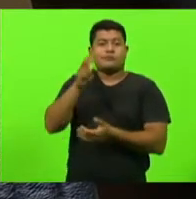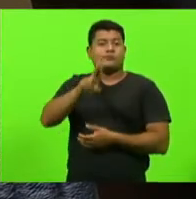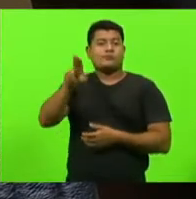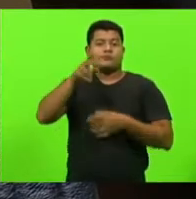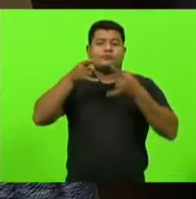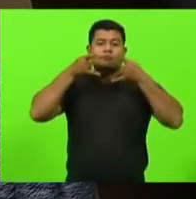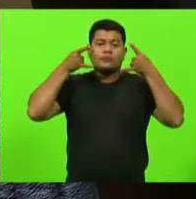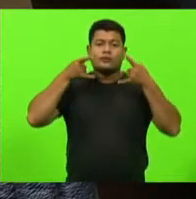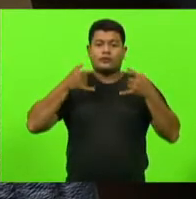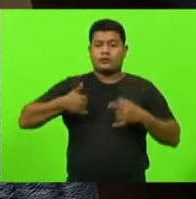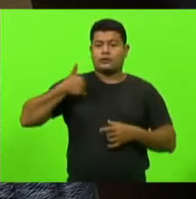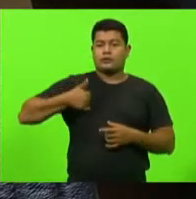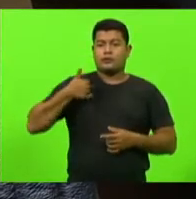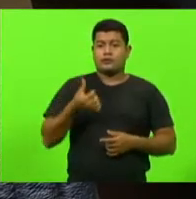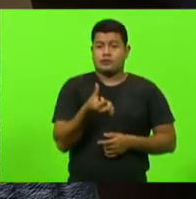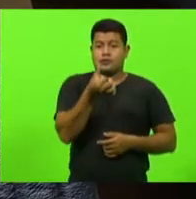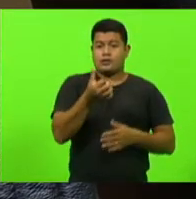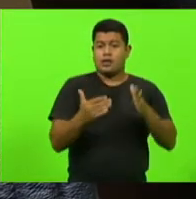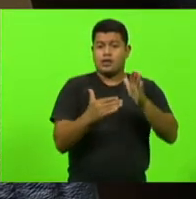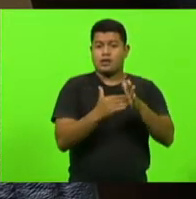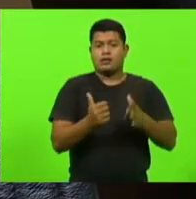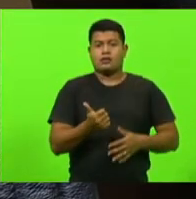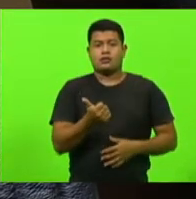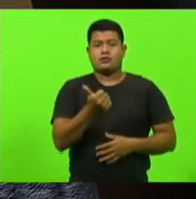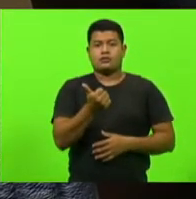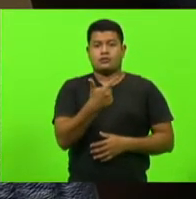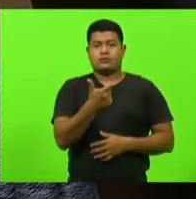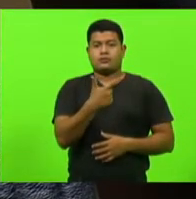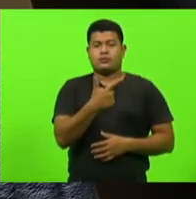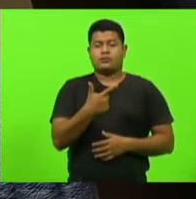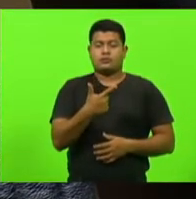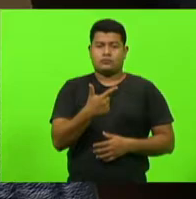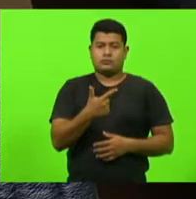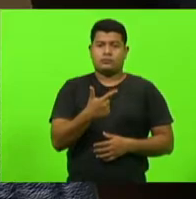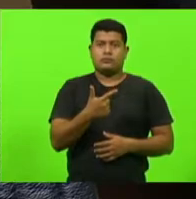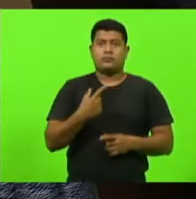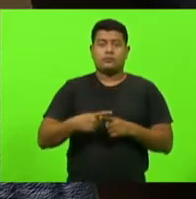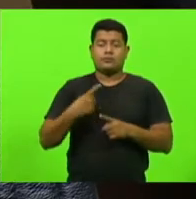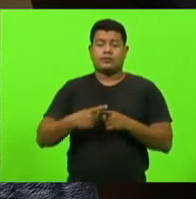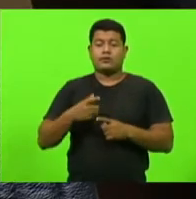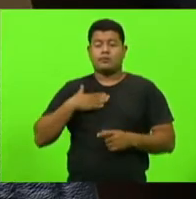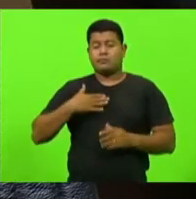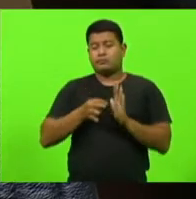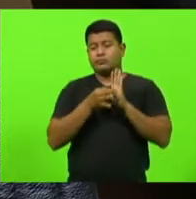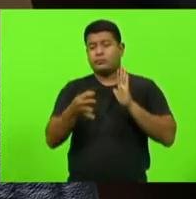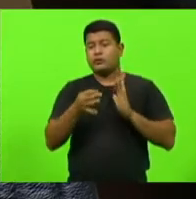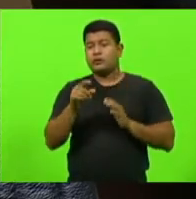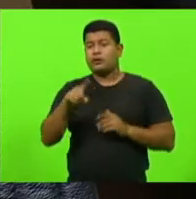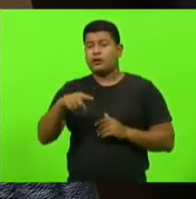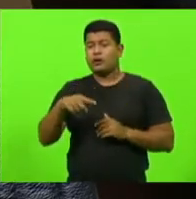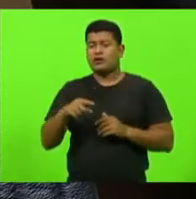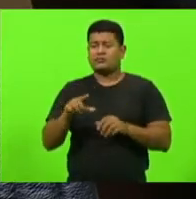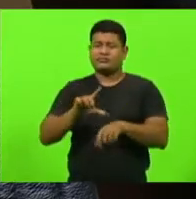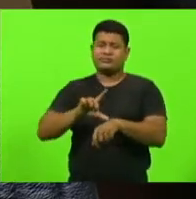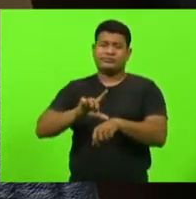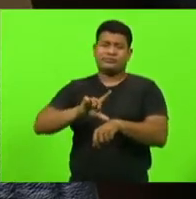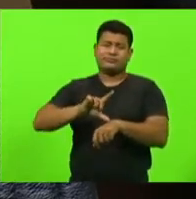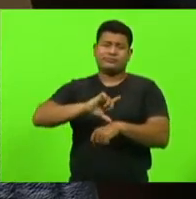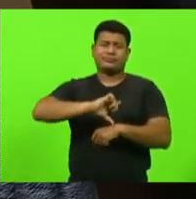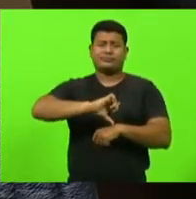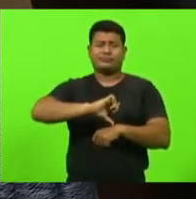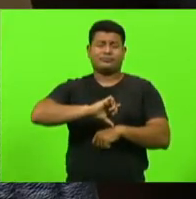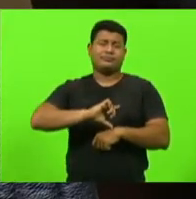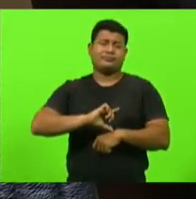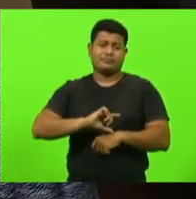a 12 anos, porque, na minha opinião, isso já veio até tarde demais. Já deveria ter sido muito antes